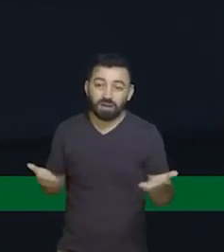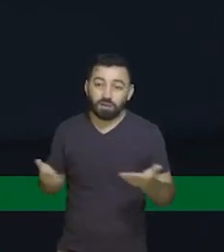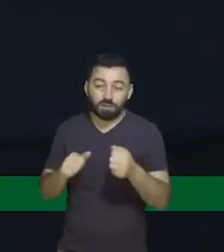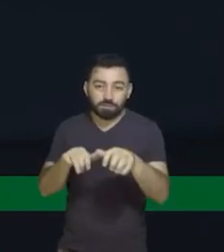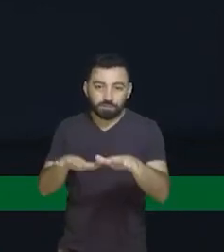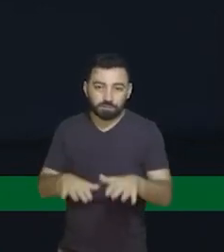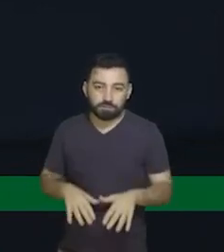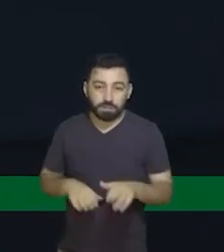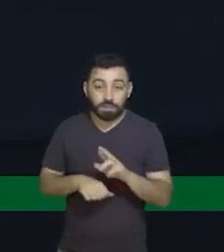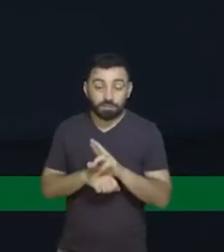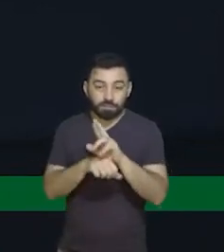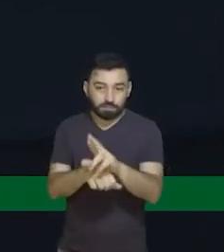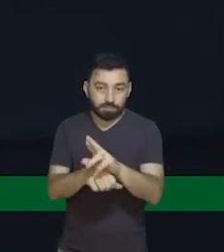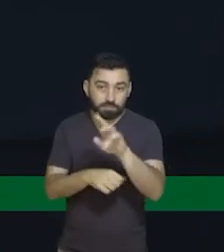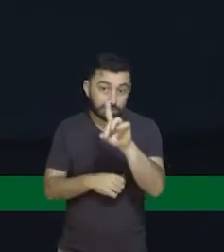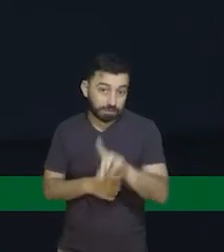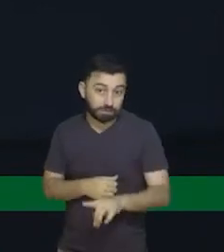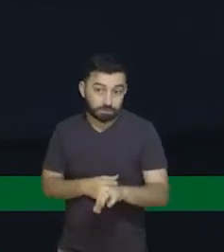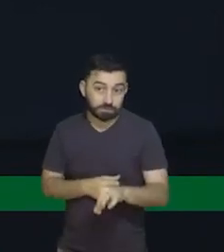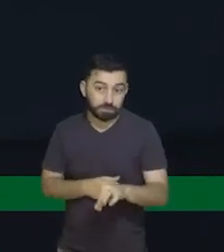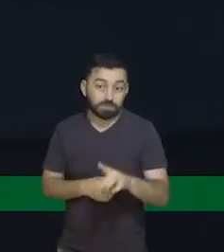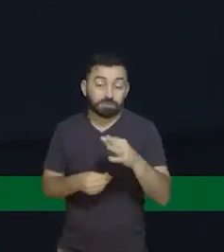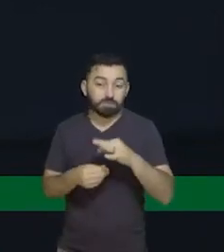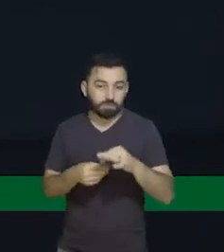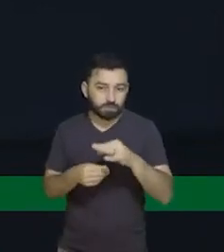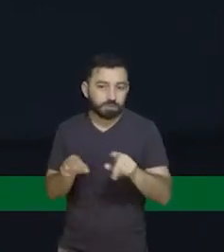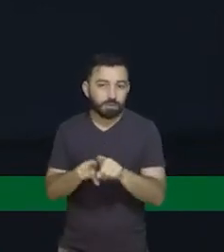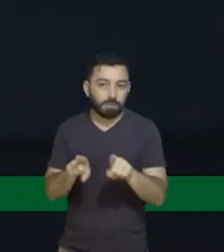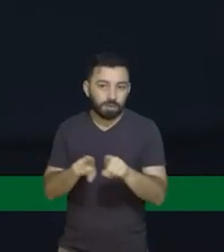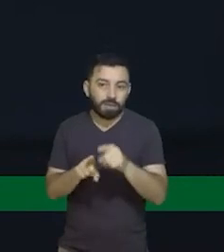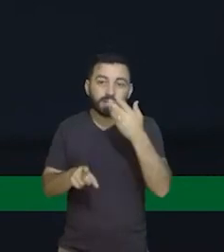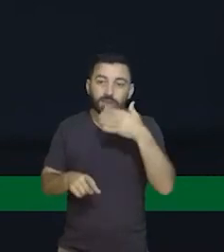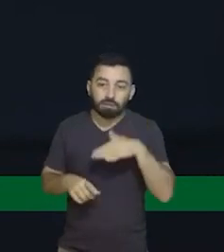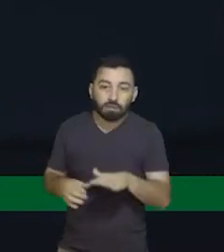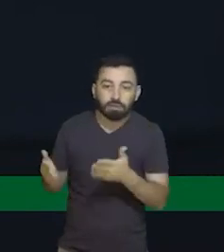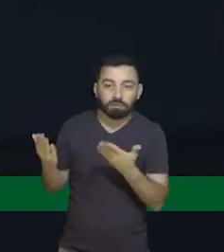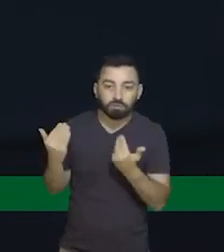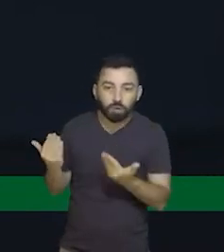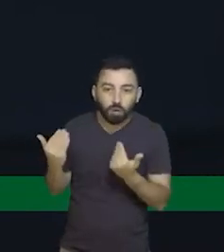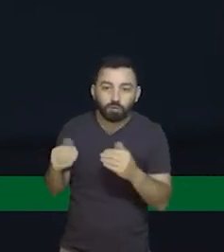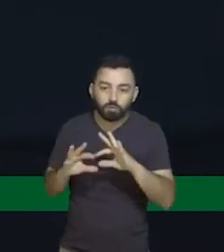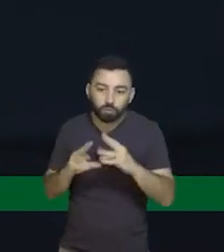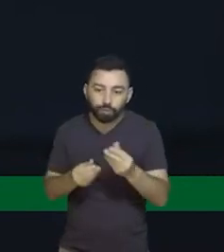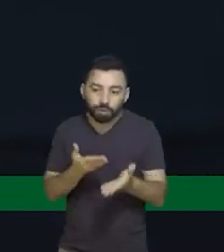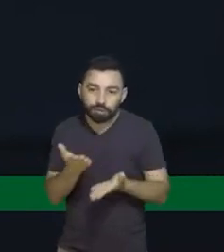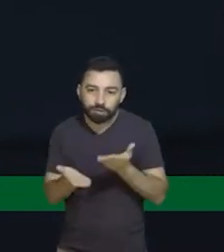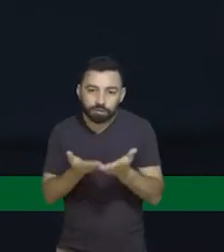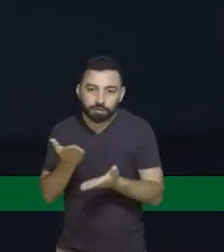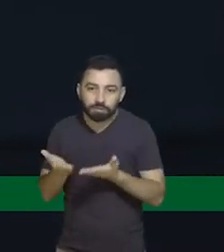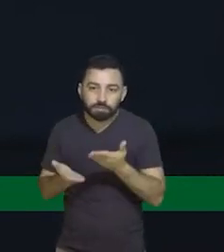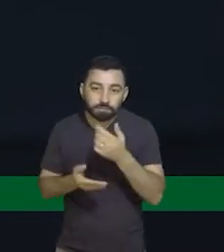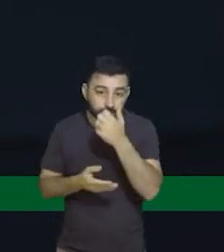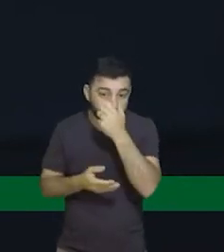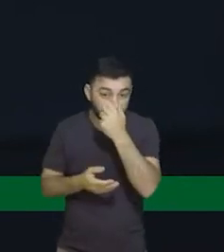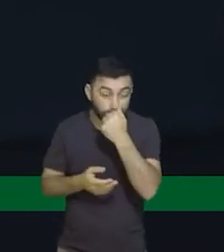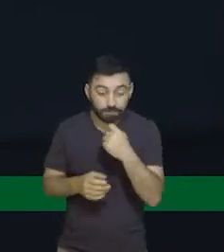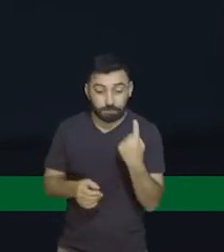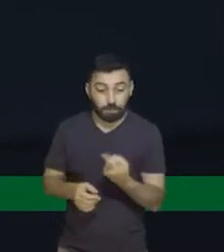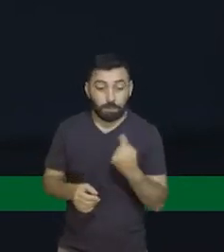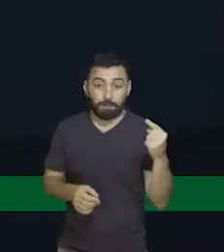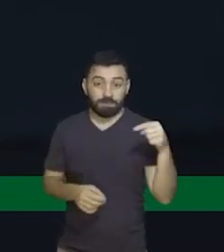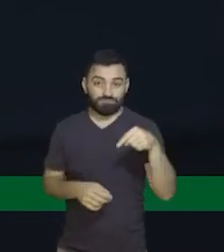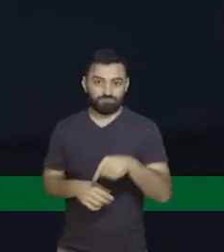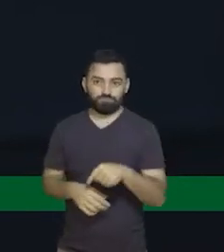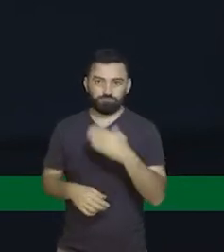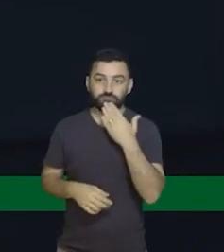representando a diretoria da instituição e as crianças e adolescentes atendidos, viemos solicitar o